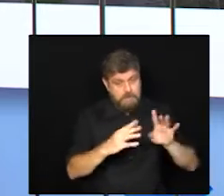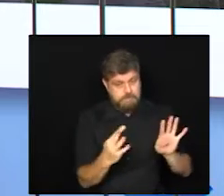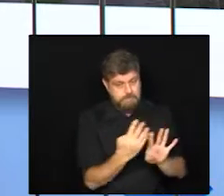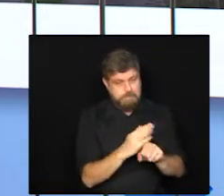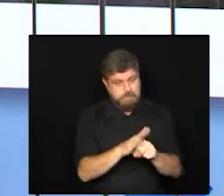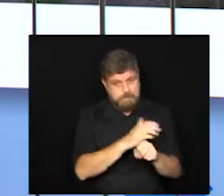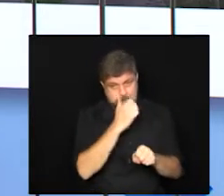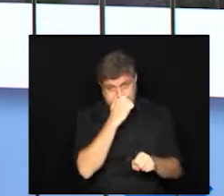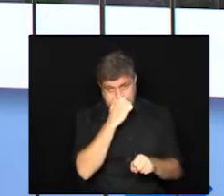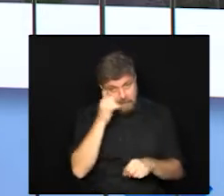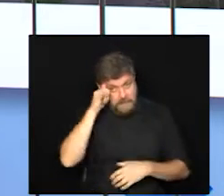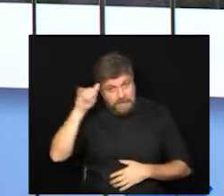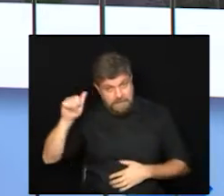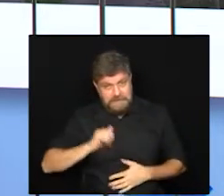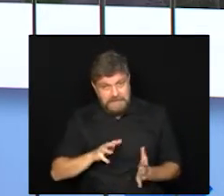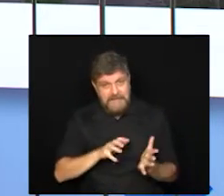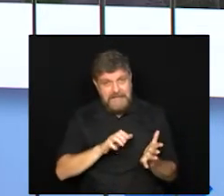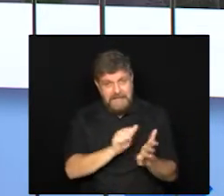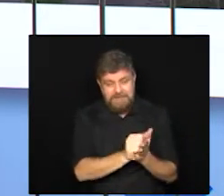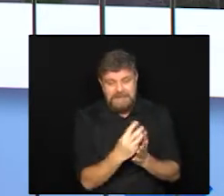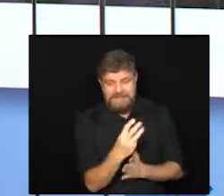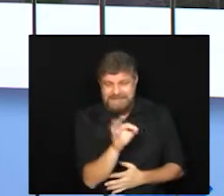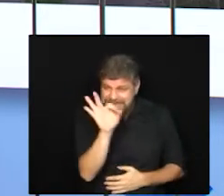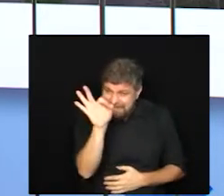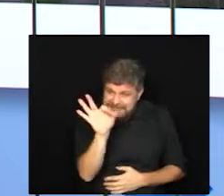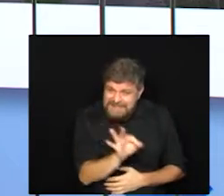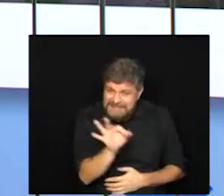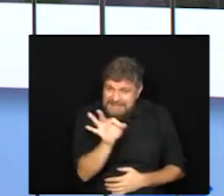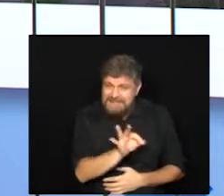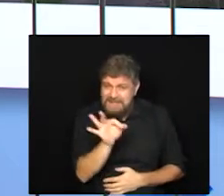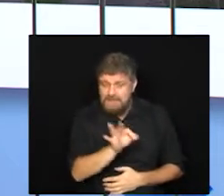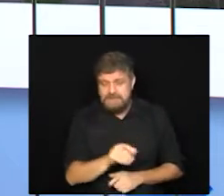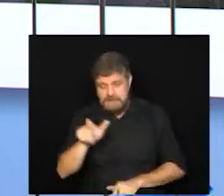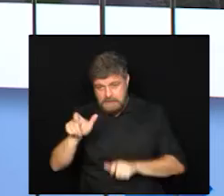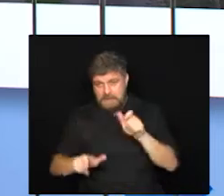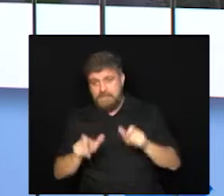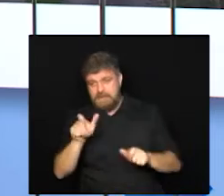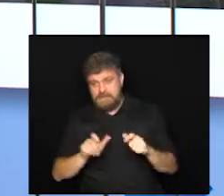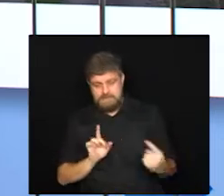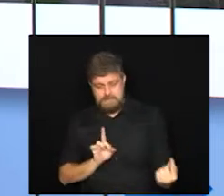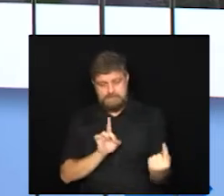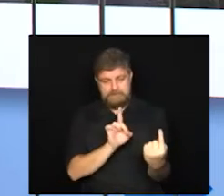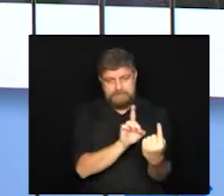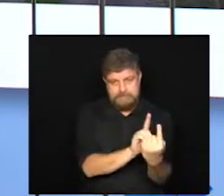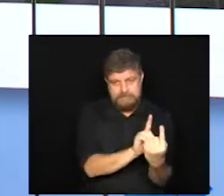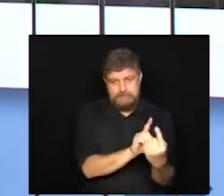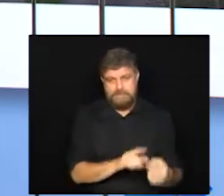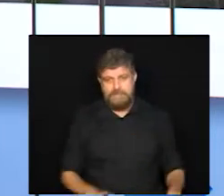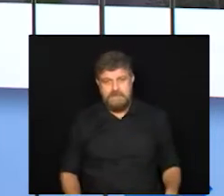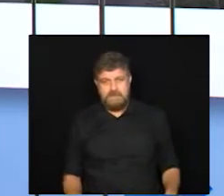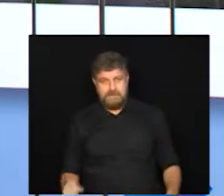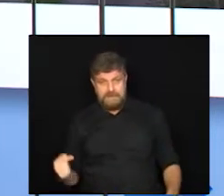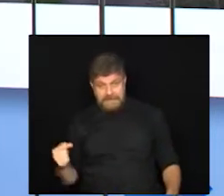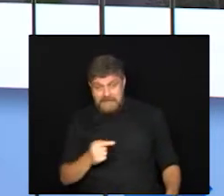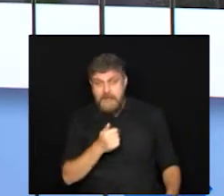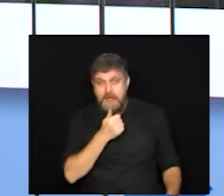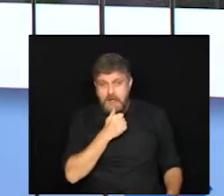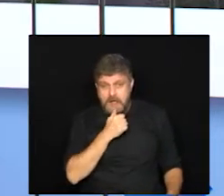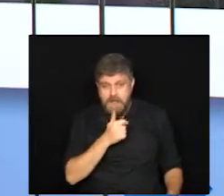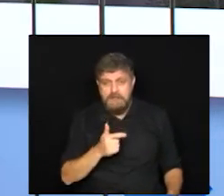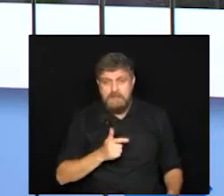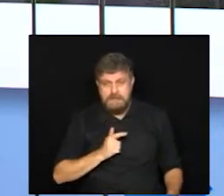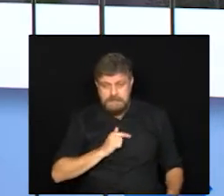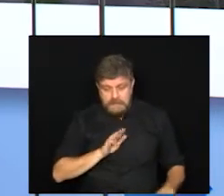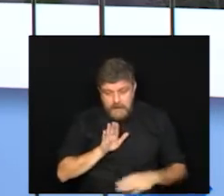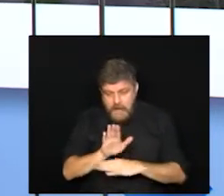agendamento é até com 30% de ocupação no local, e o CEPAT ainda continua